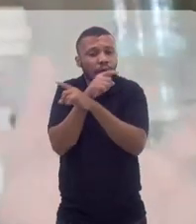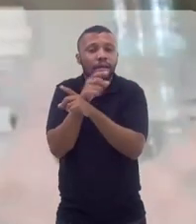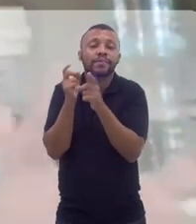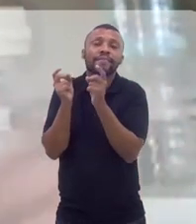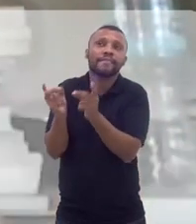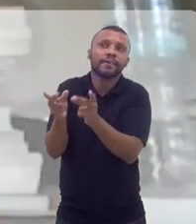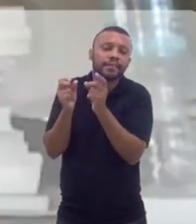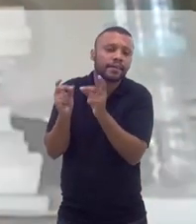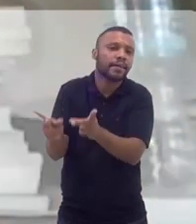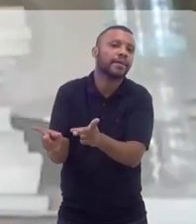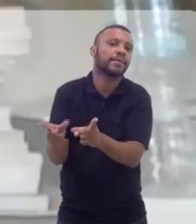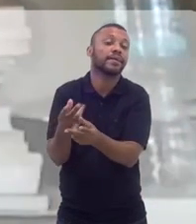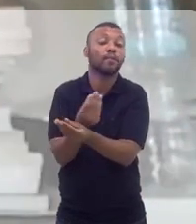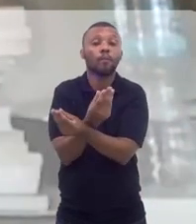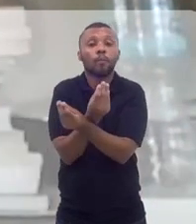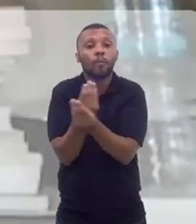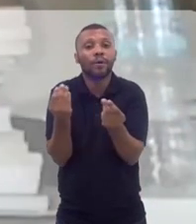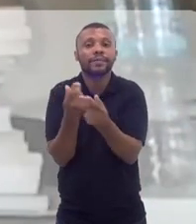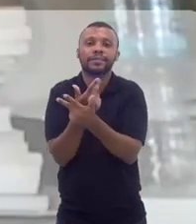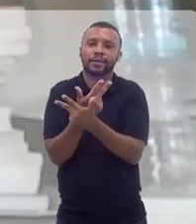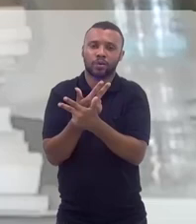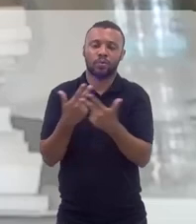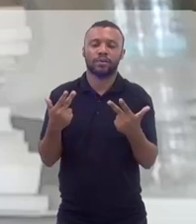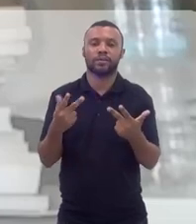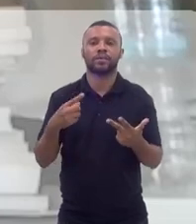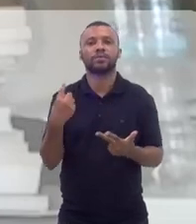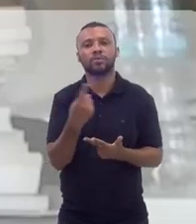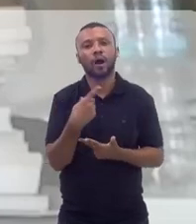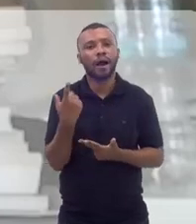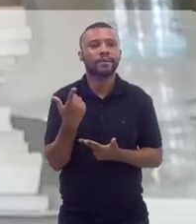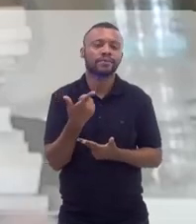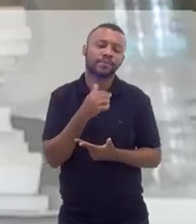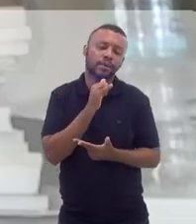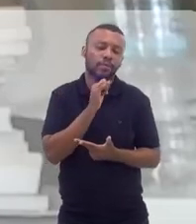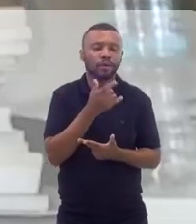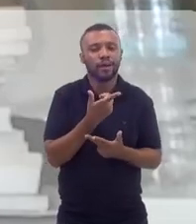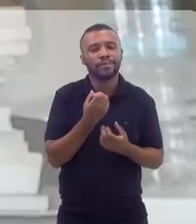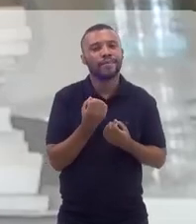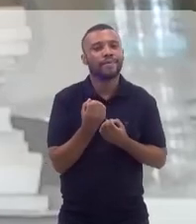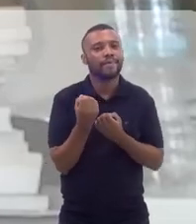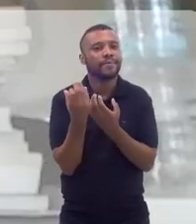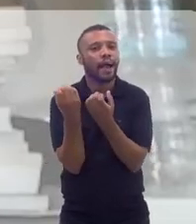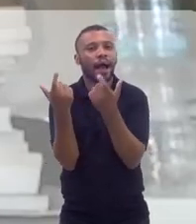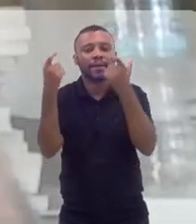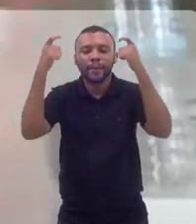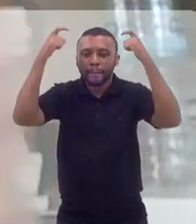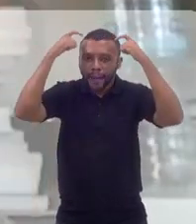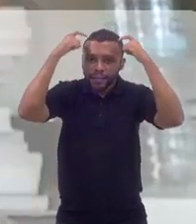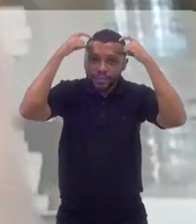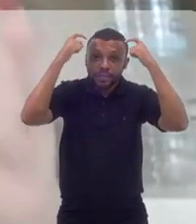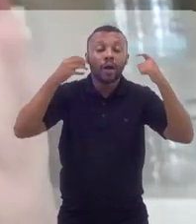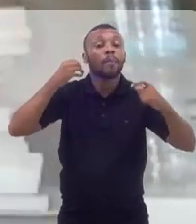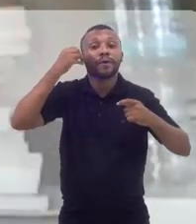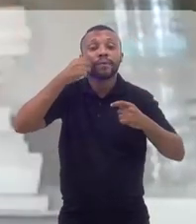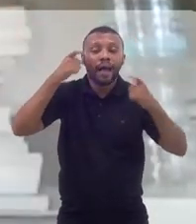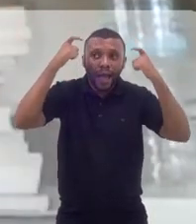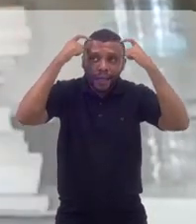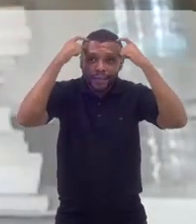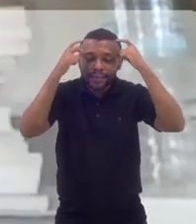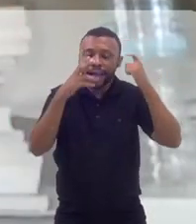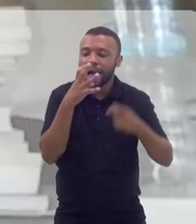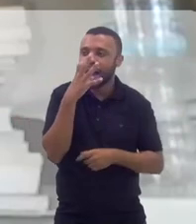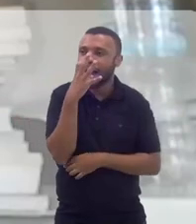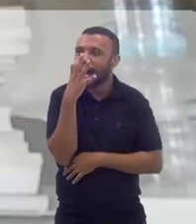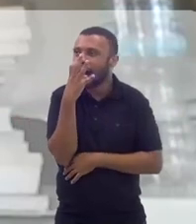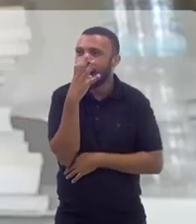do formato. Então, tem muita coisa que nós... Por exemplo, a gente vai para a Disney. A está falando da Disney, que é um exemplo de experiência. A vai para